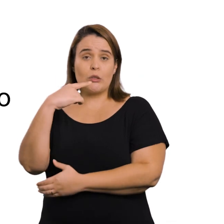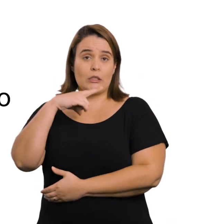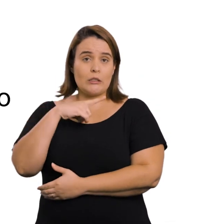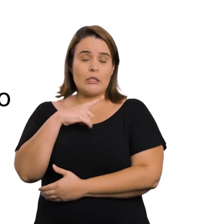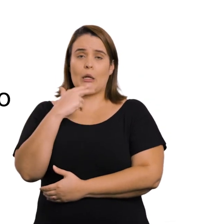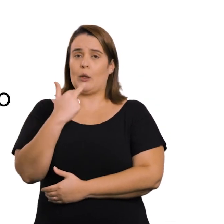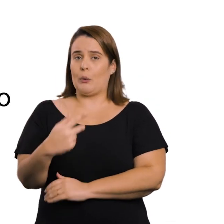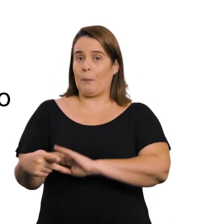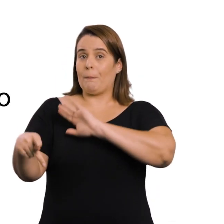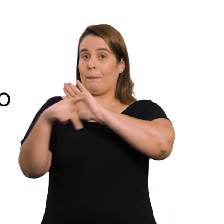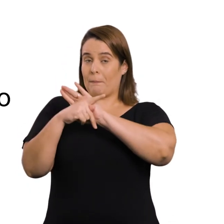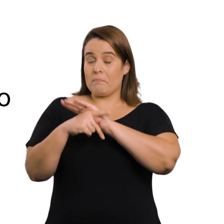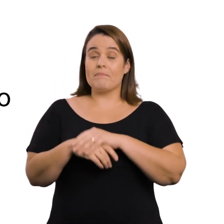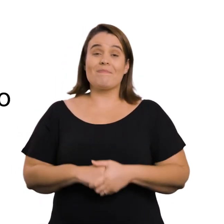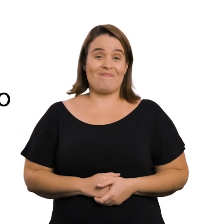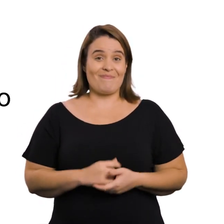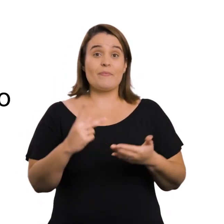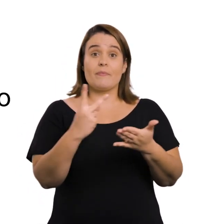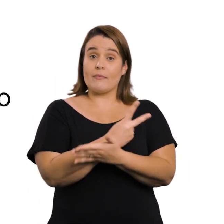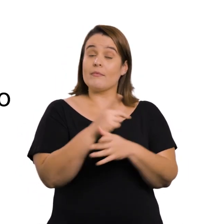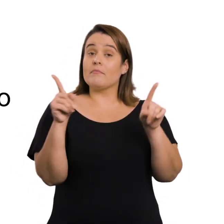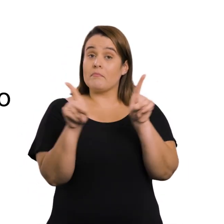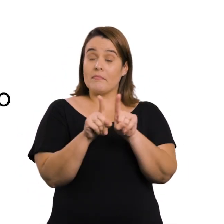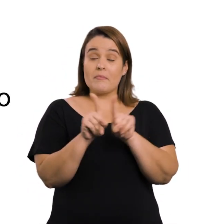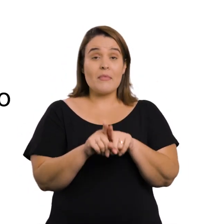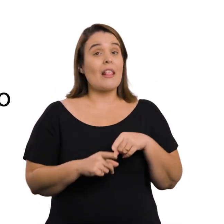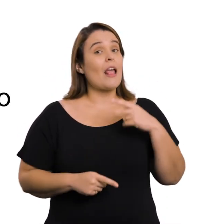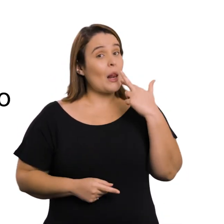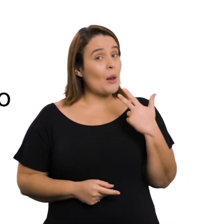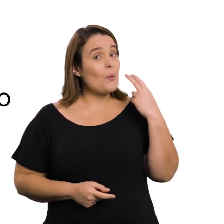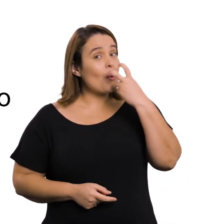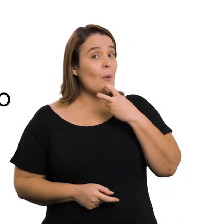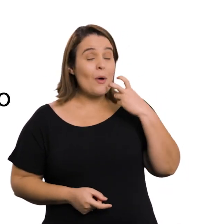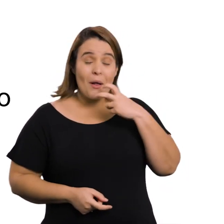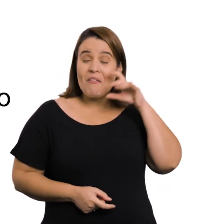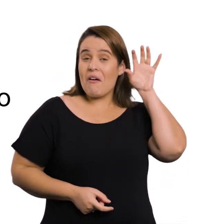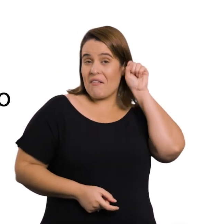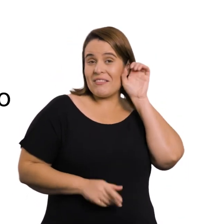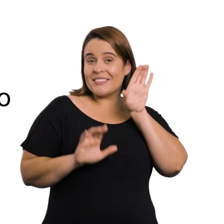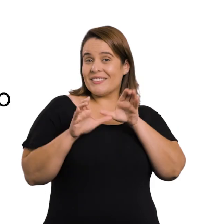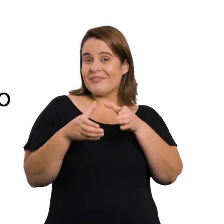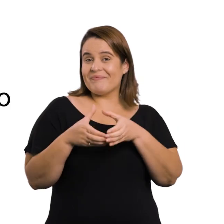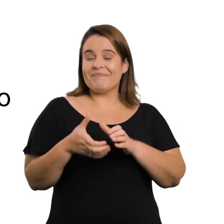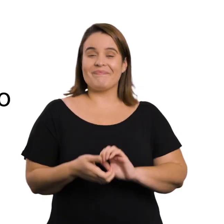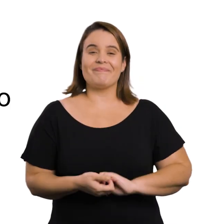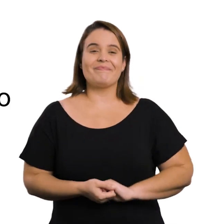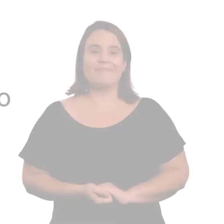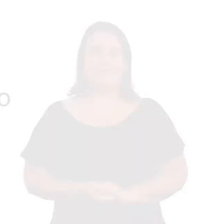comunidades surdas possuem sua própria língua de sinais Assim como acontece com a língua falada dos ouvintes Brasileira Sinais Língua Brasileira